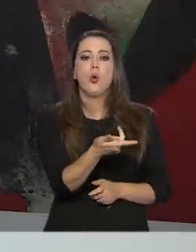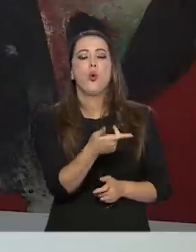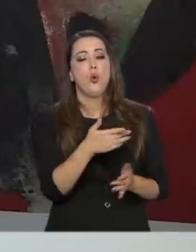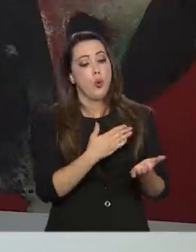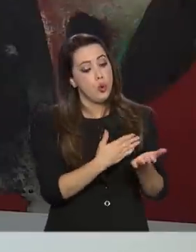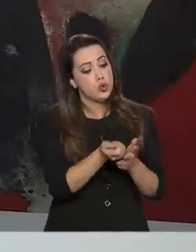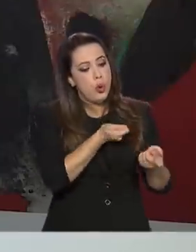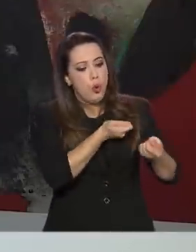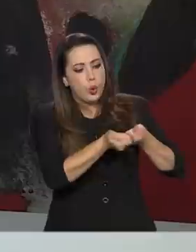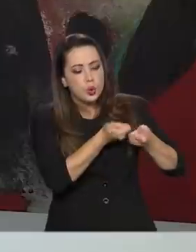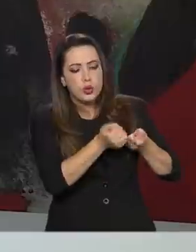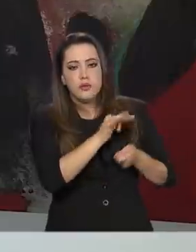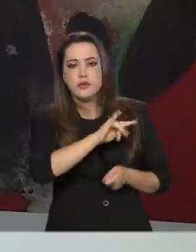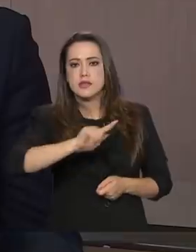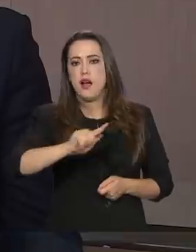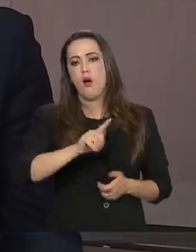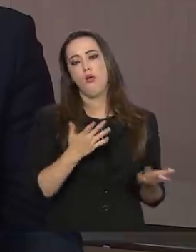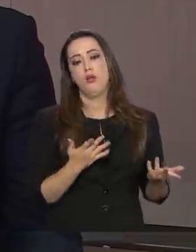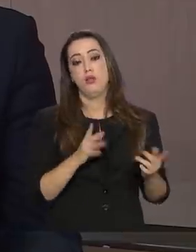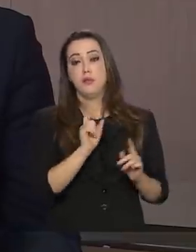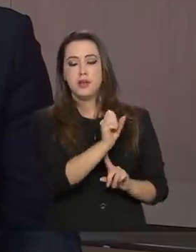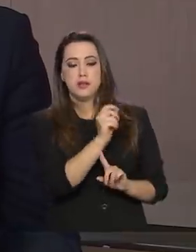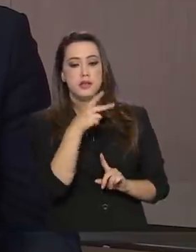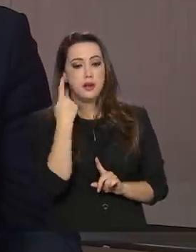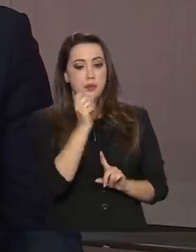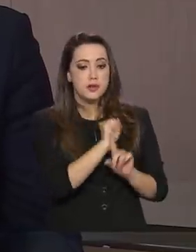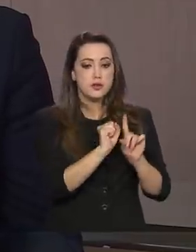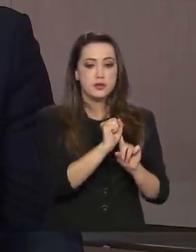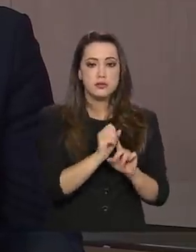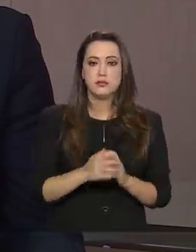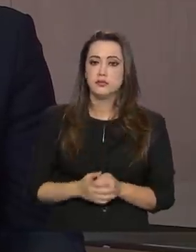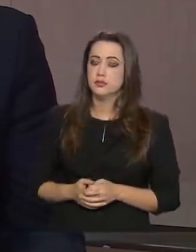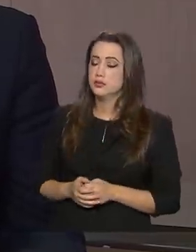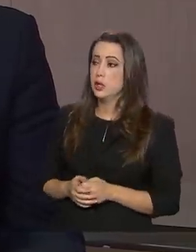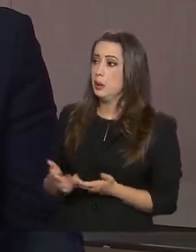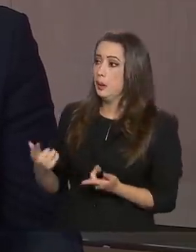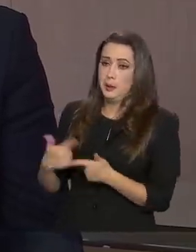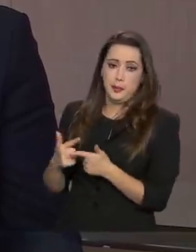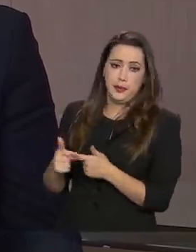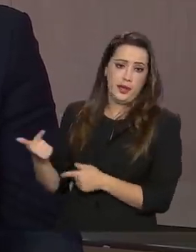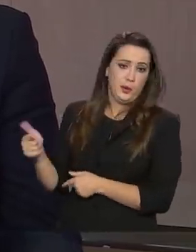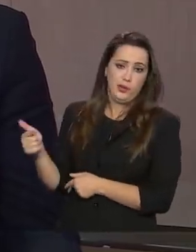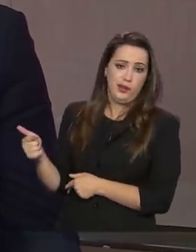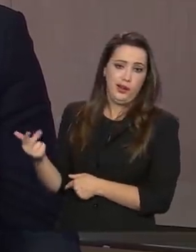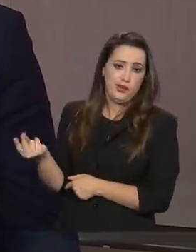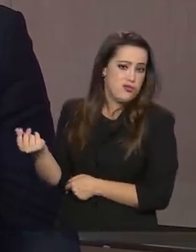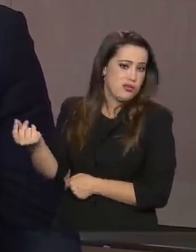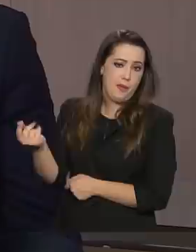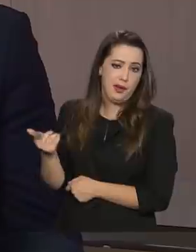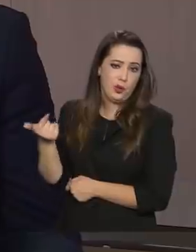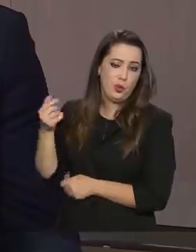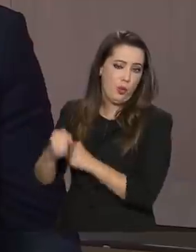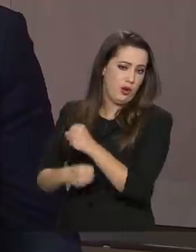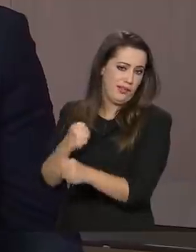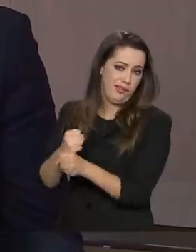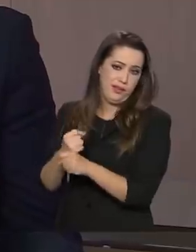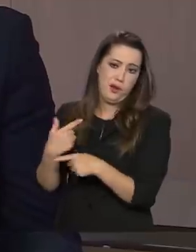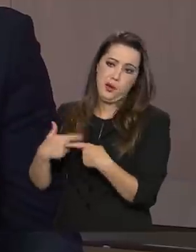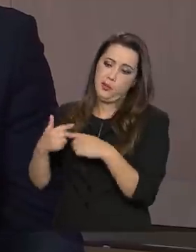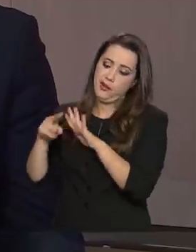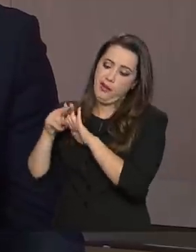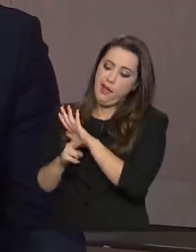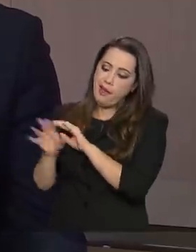fiscal, para que a política social, inclusive... porque não vai ter orçamento paralelo no ano que vem, todas as regras constitucionais vão ter que ser